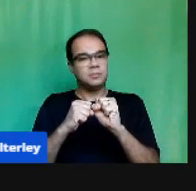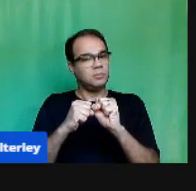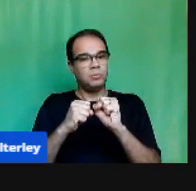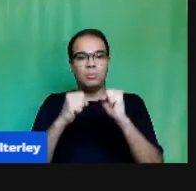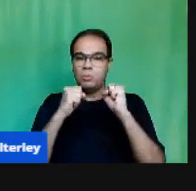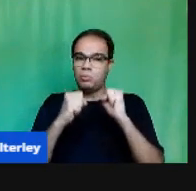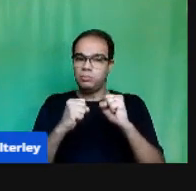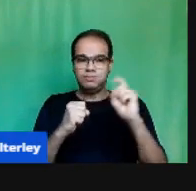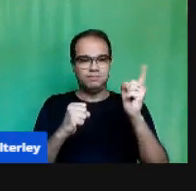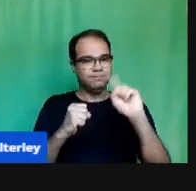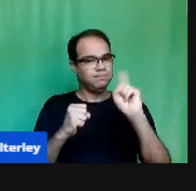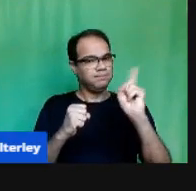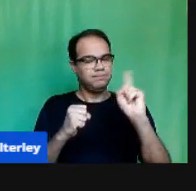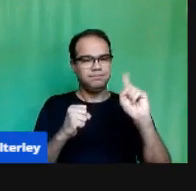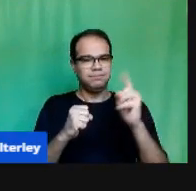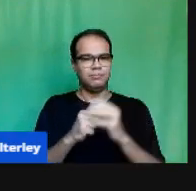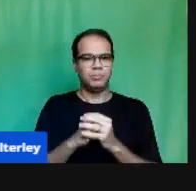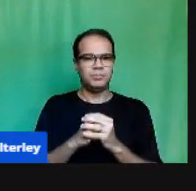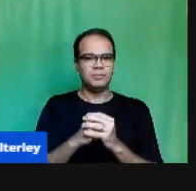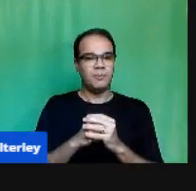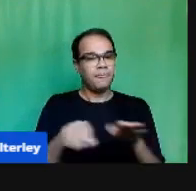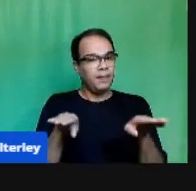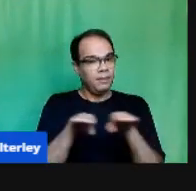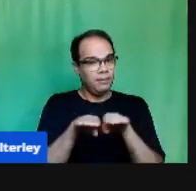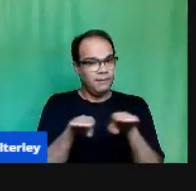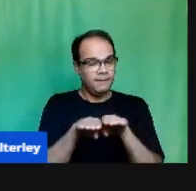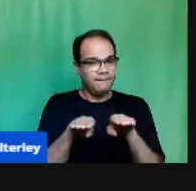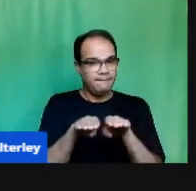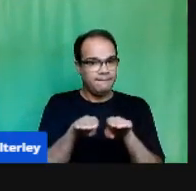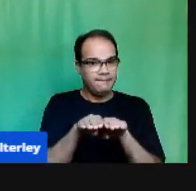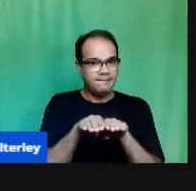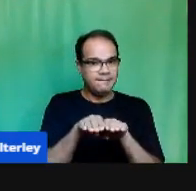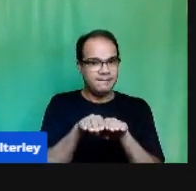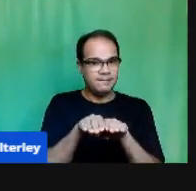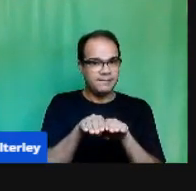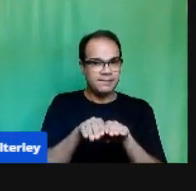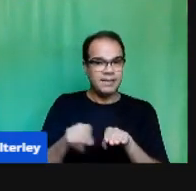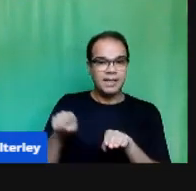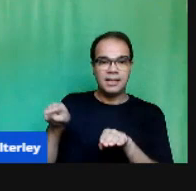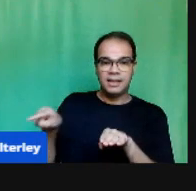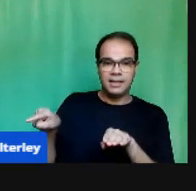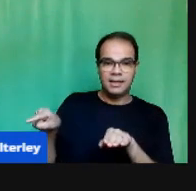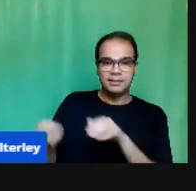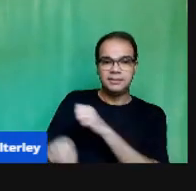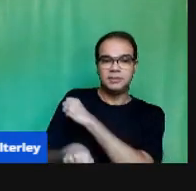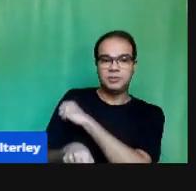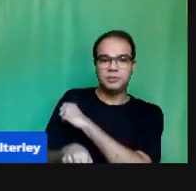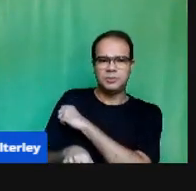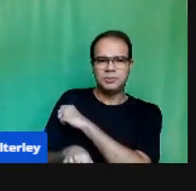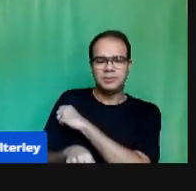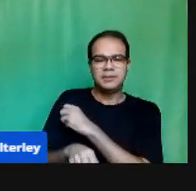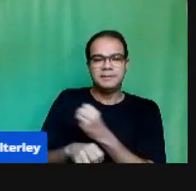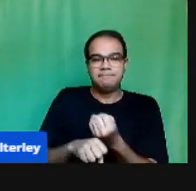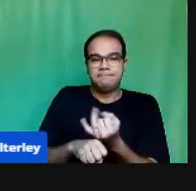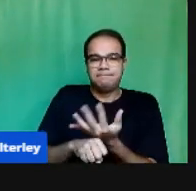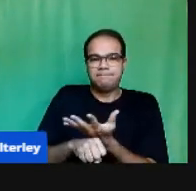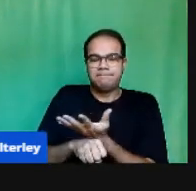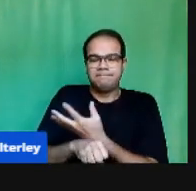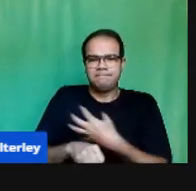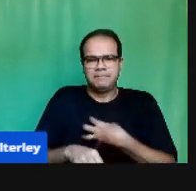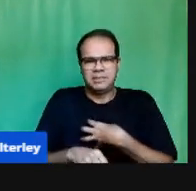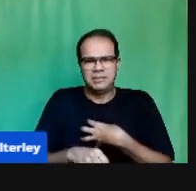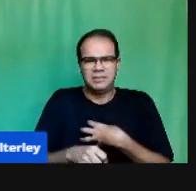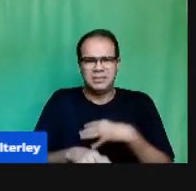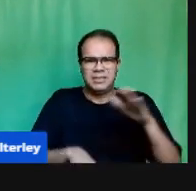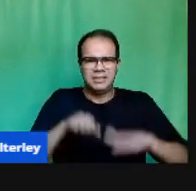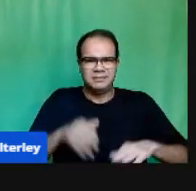Diferença entre os estudantes Em relação a sua resiliência E motivação Para os estudos